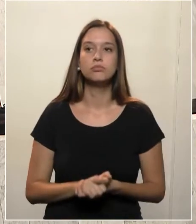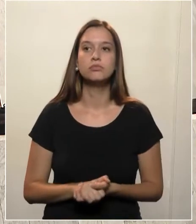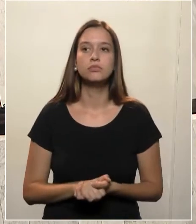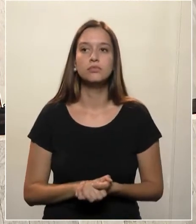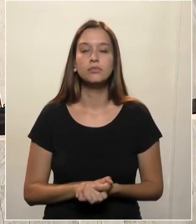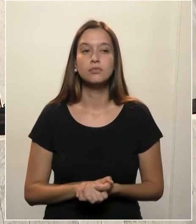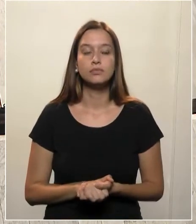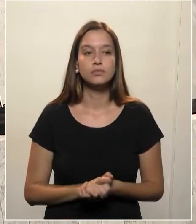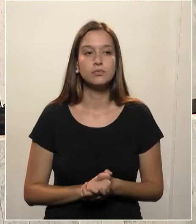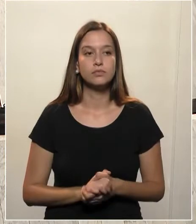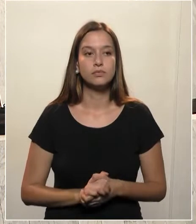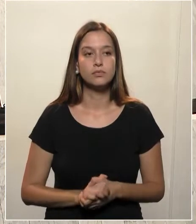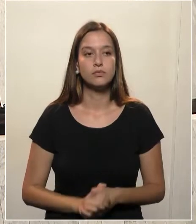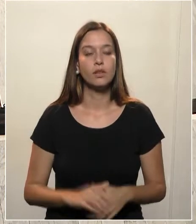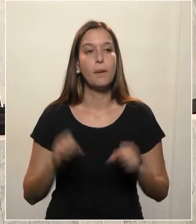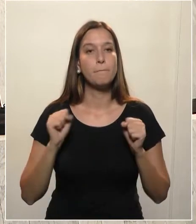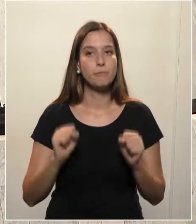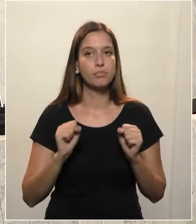Som, por favor.